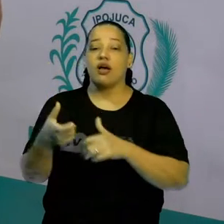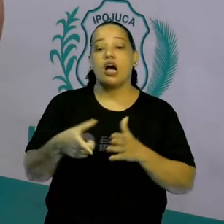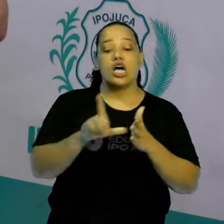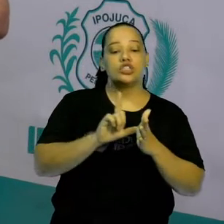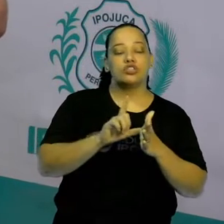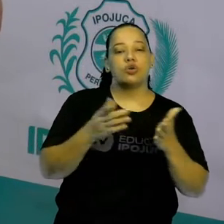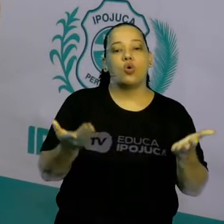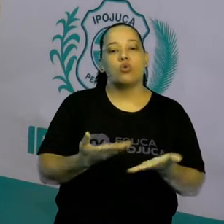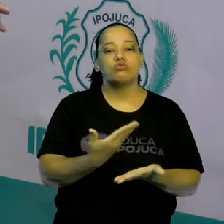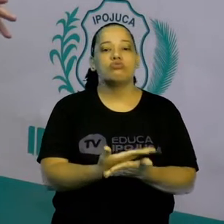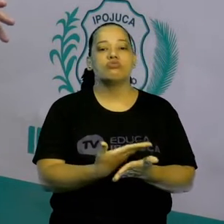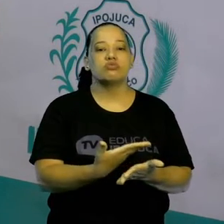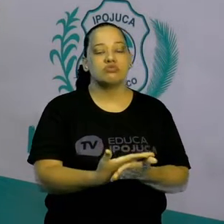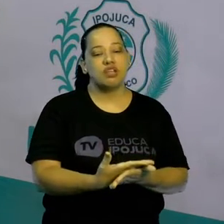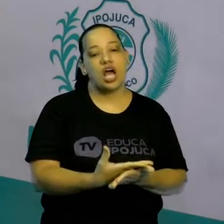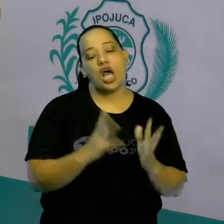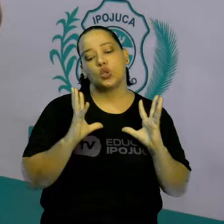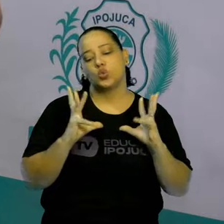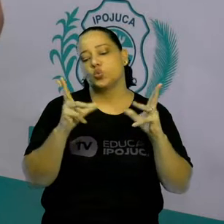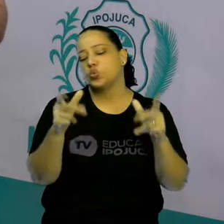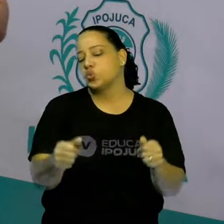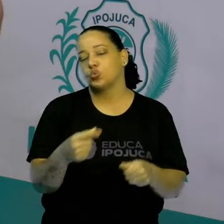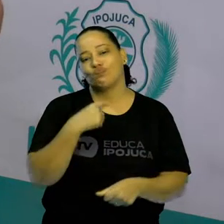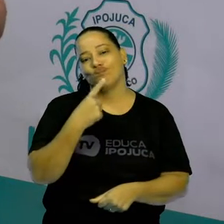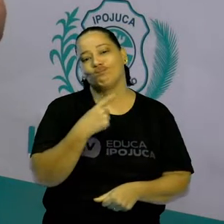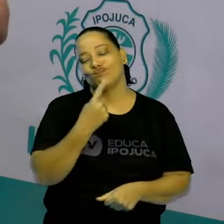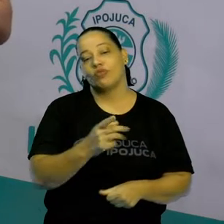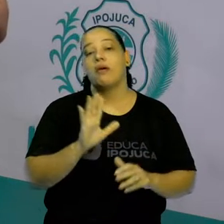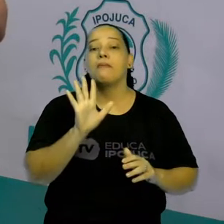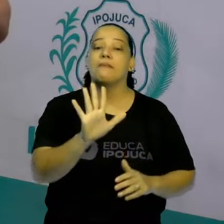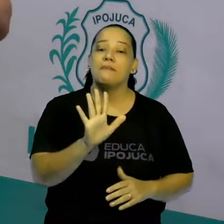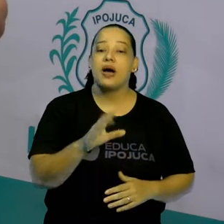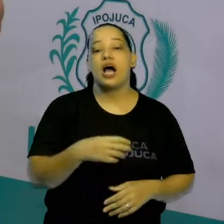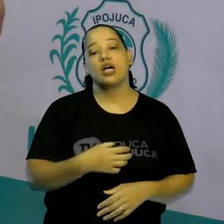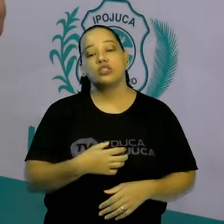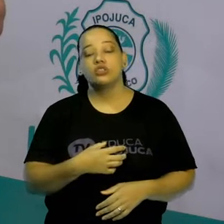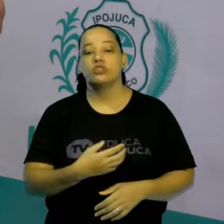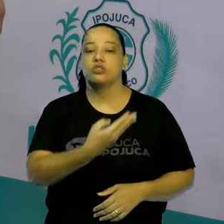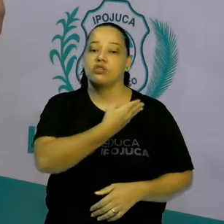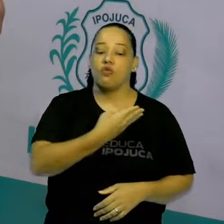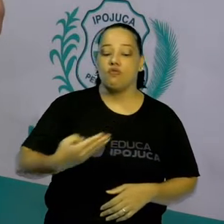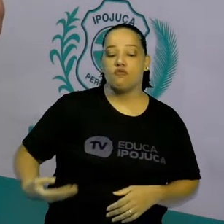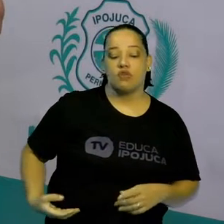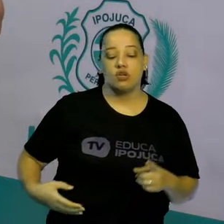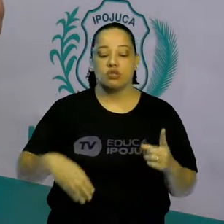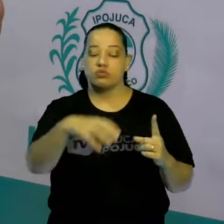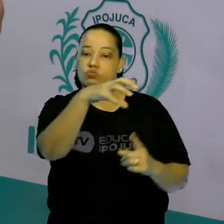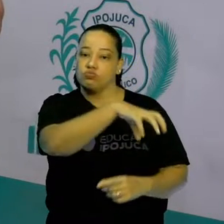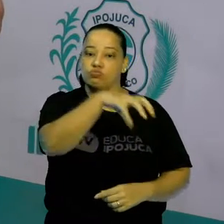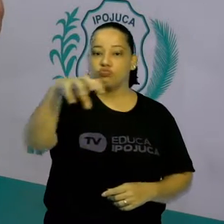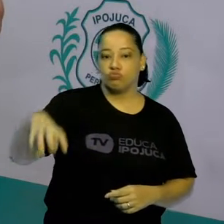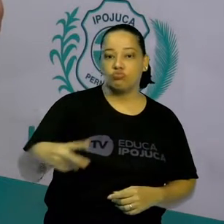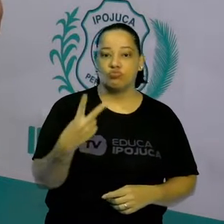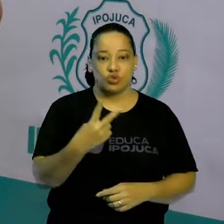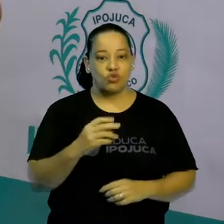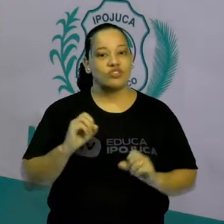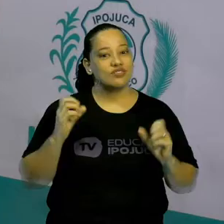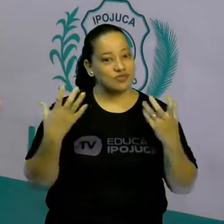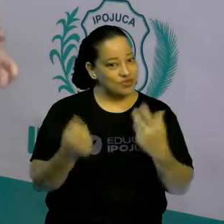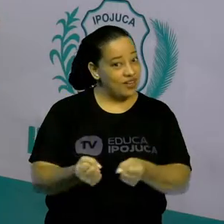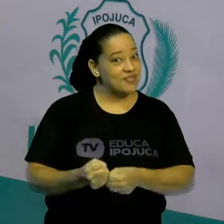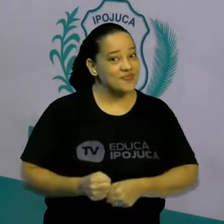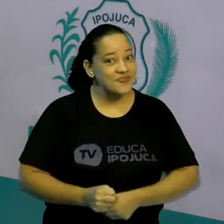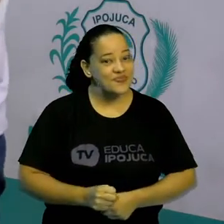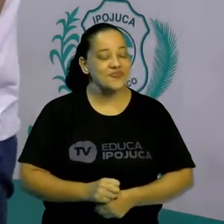hoje. Não dá para ver tudo, mas nós vamos ver pelo menos ali uns dois desses reinos. Vamos lá então?